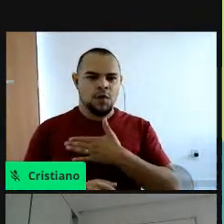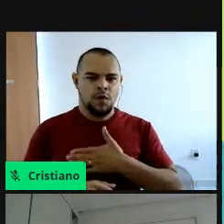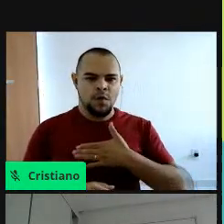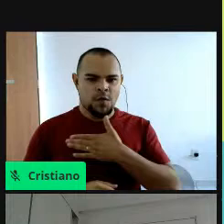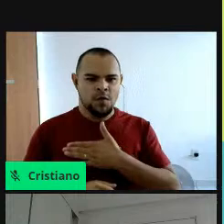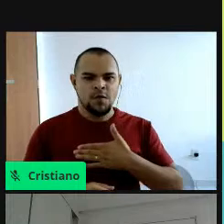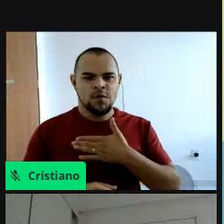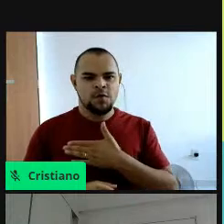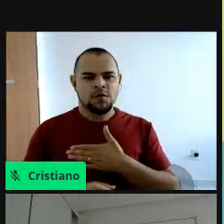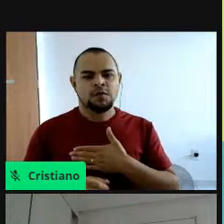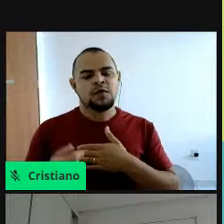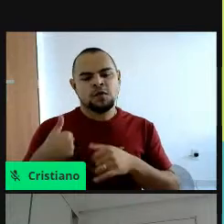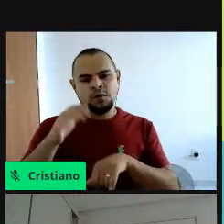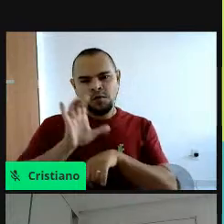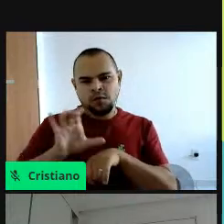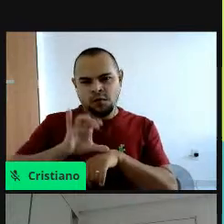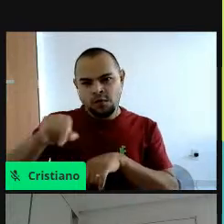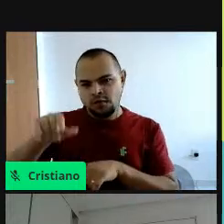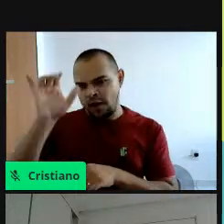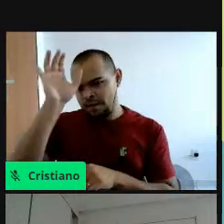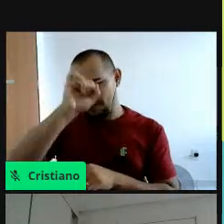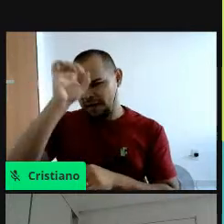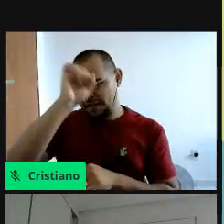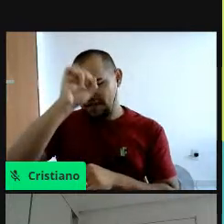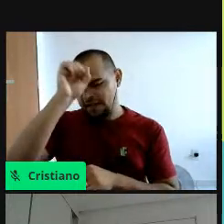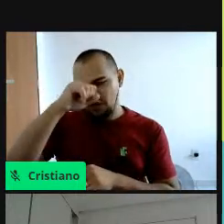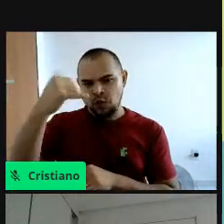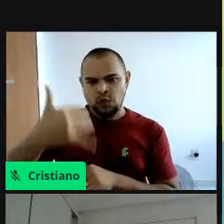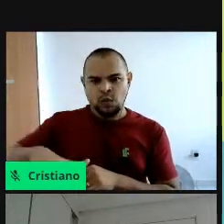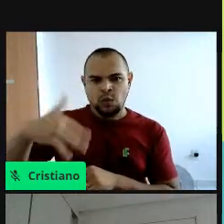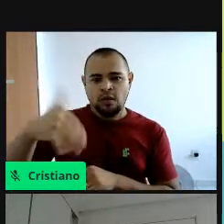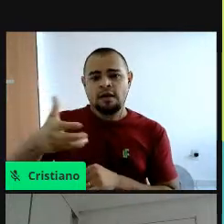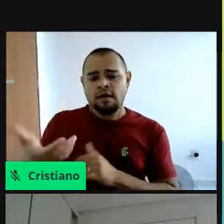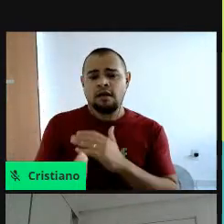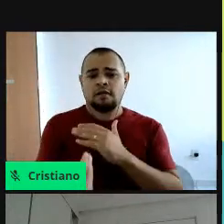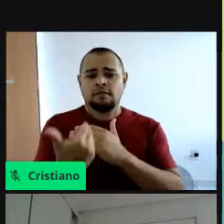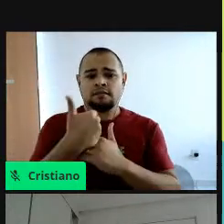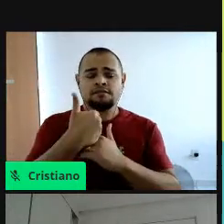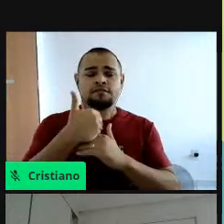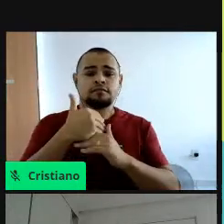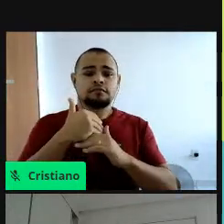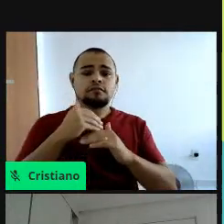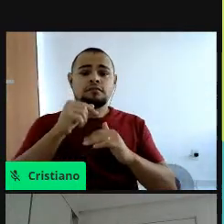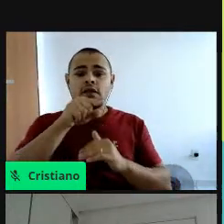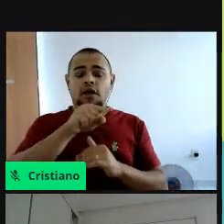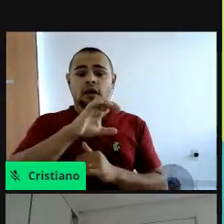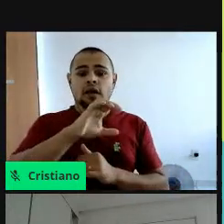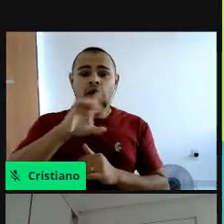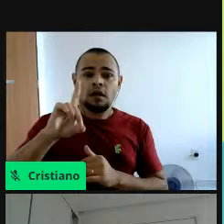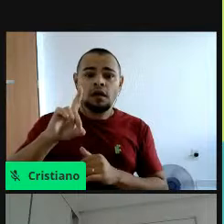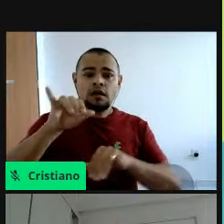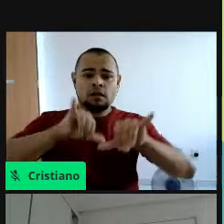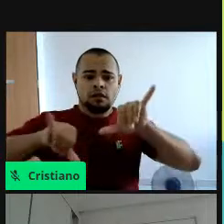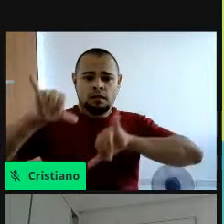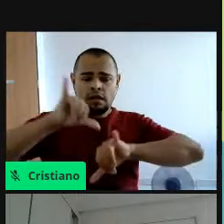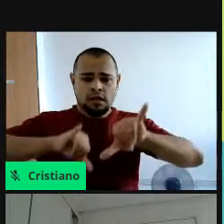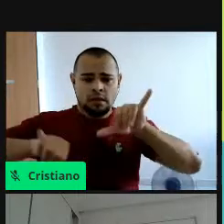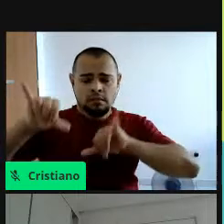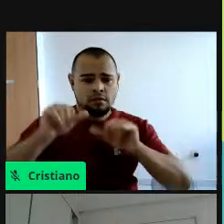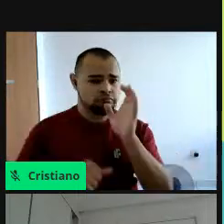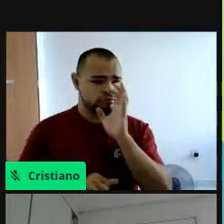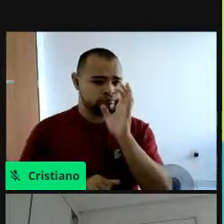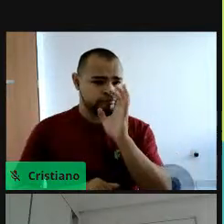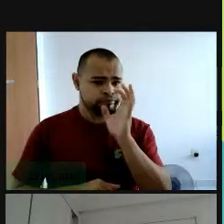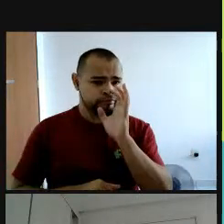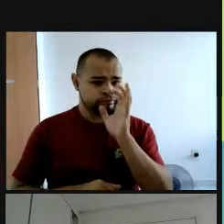vim de lá, desse curso, aprendi muito, e, se quiserem ir lá no departamento de química, é, conhecer, ver de perto, do